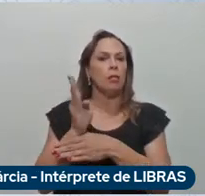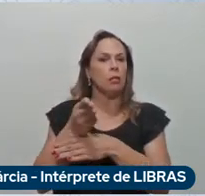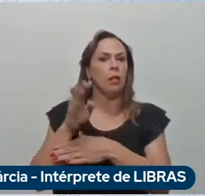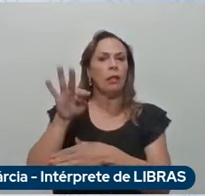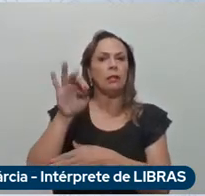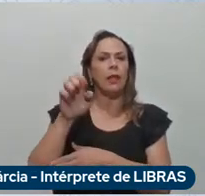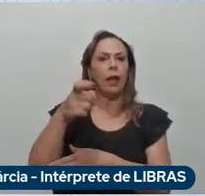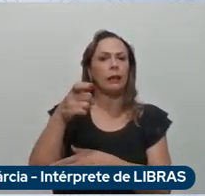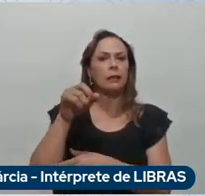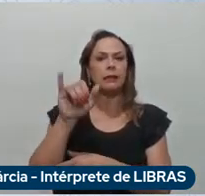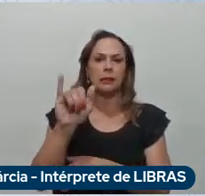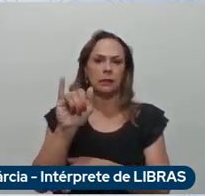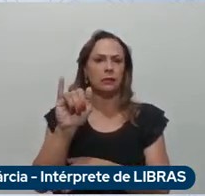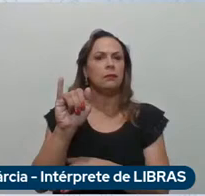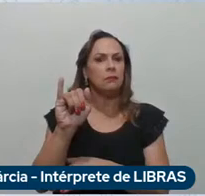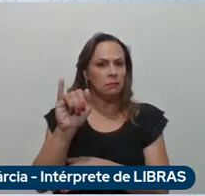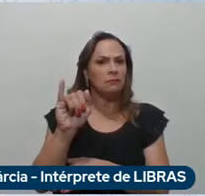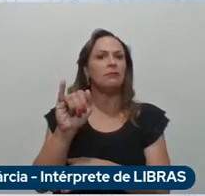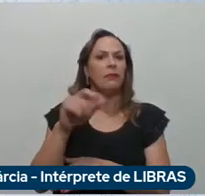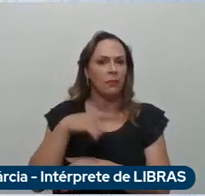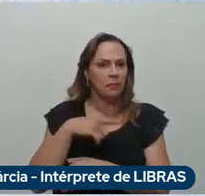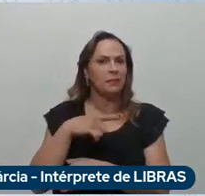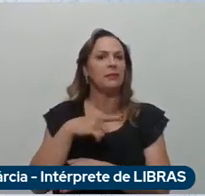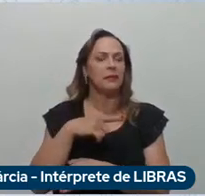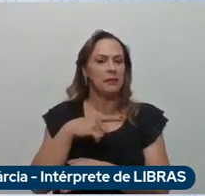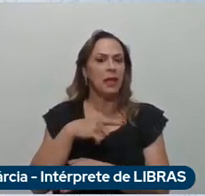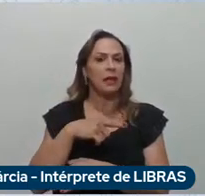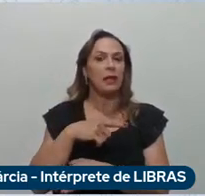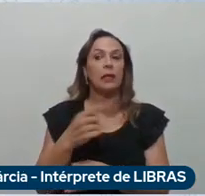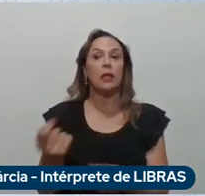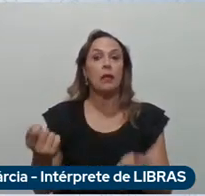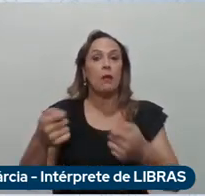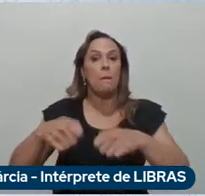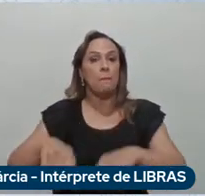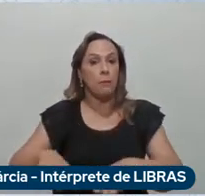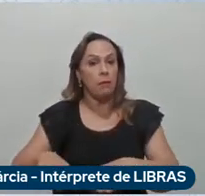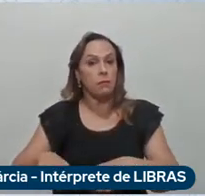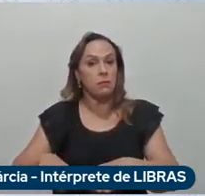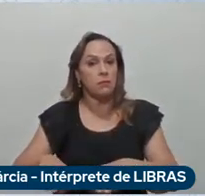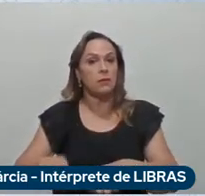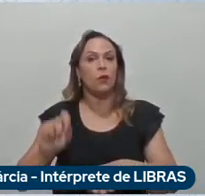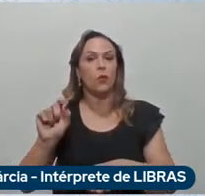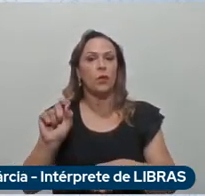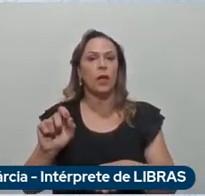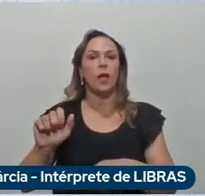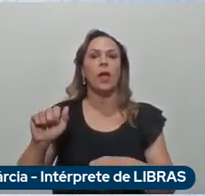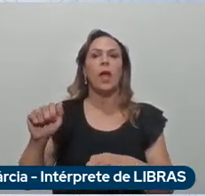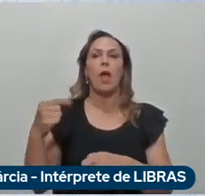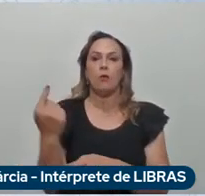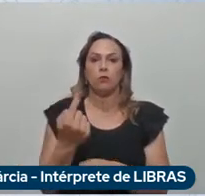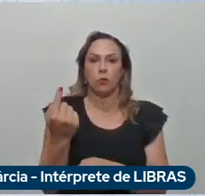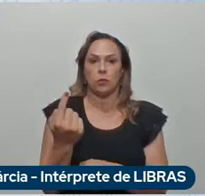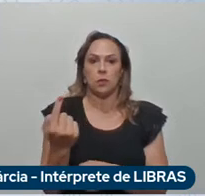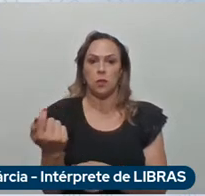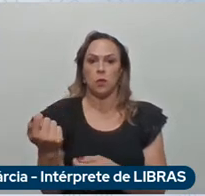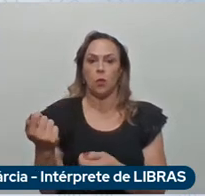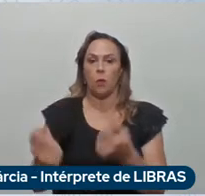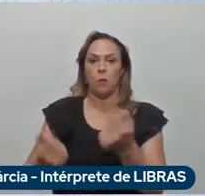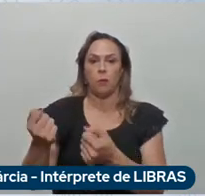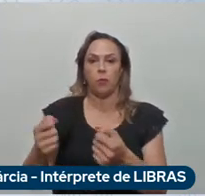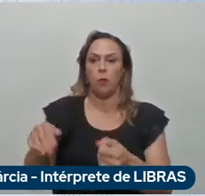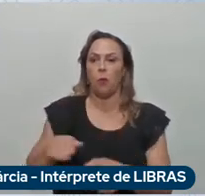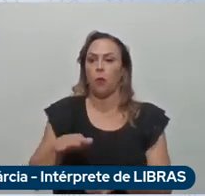da marca Chrysler que tem um nível de autonomia de L3 para a frente ninguém ainda chegou no L5